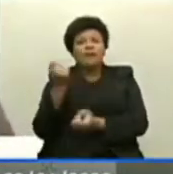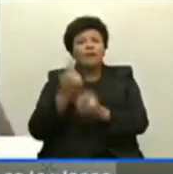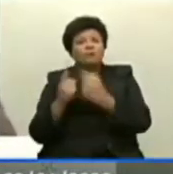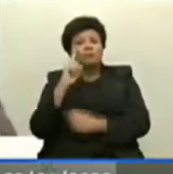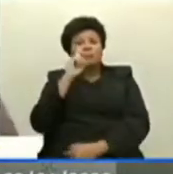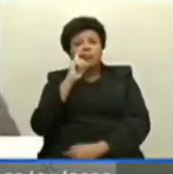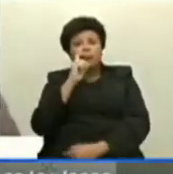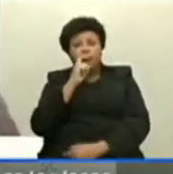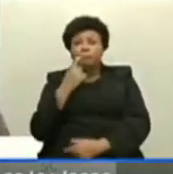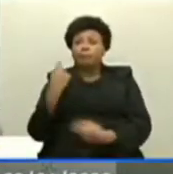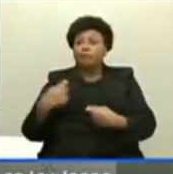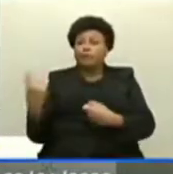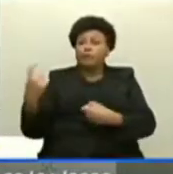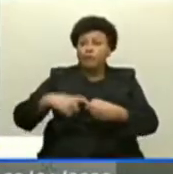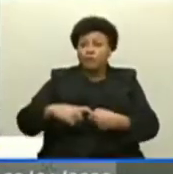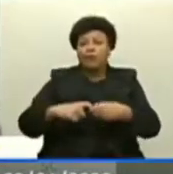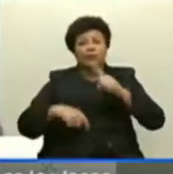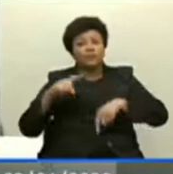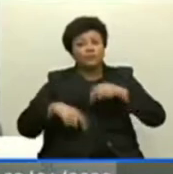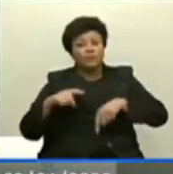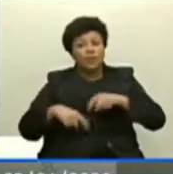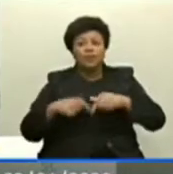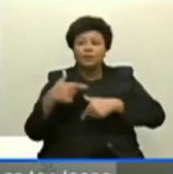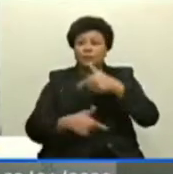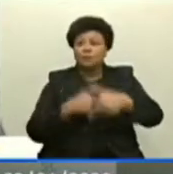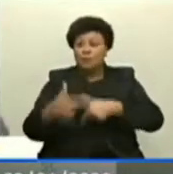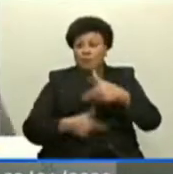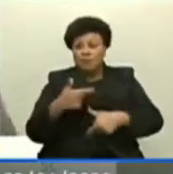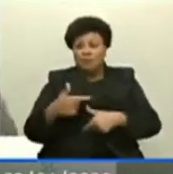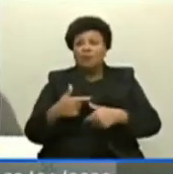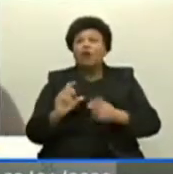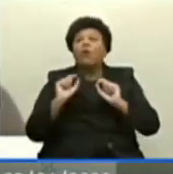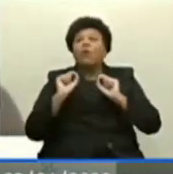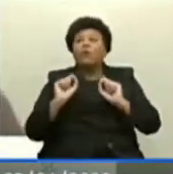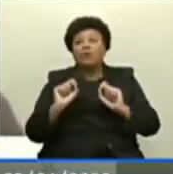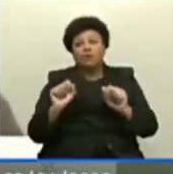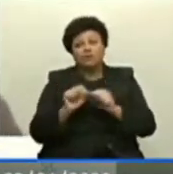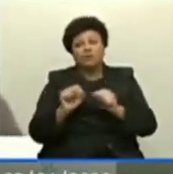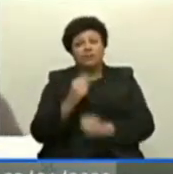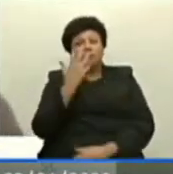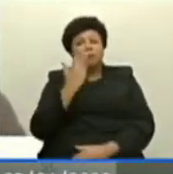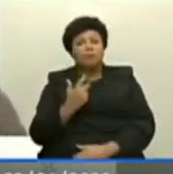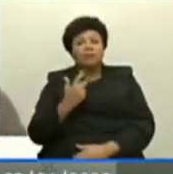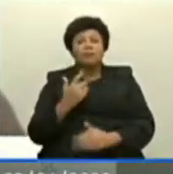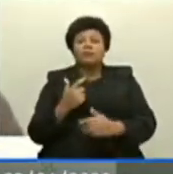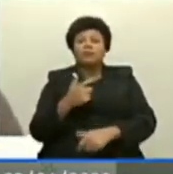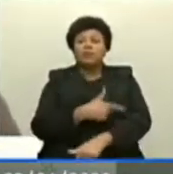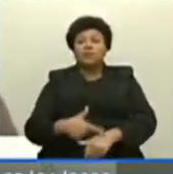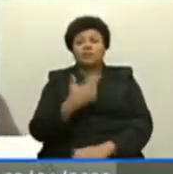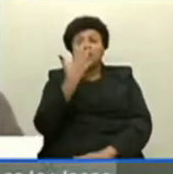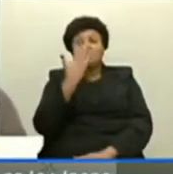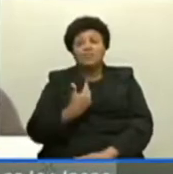estão tendo que retomar as suas atividades, os seus trabalhos, e o que vão fazer com as crianças da rede infantil?